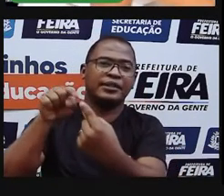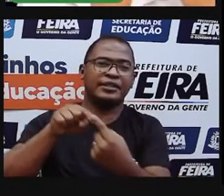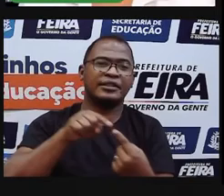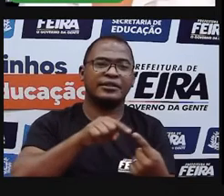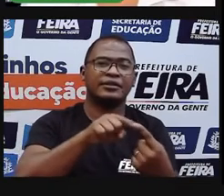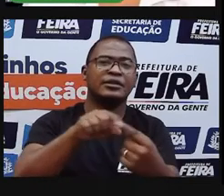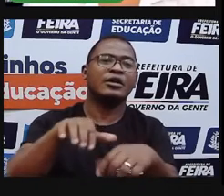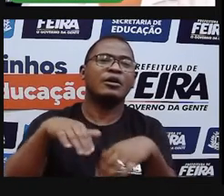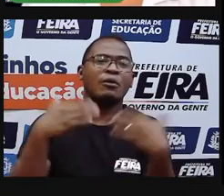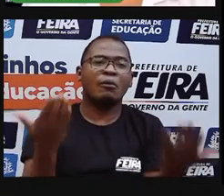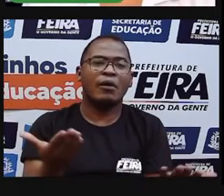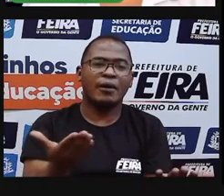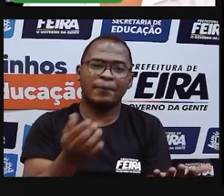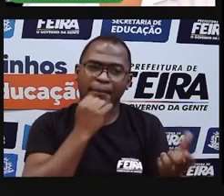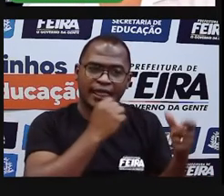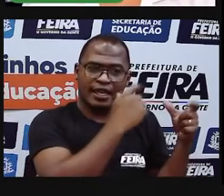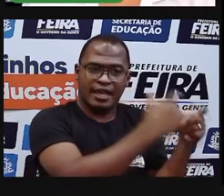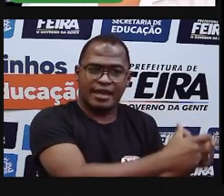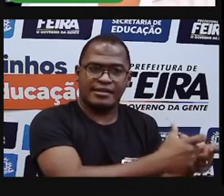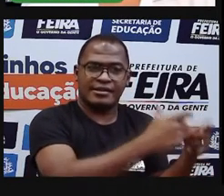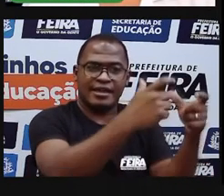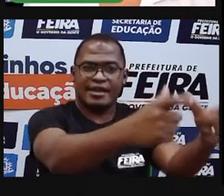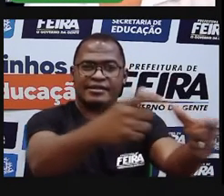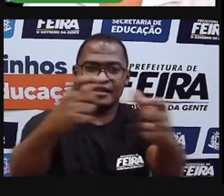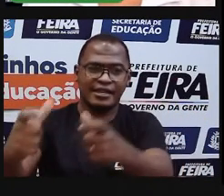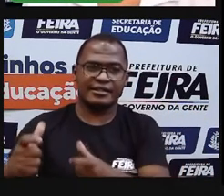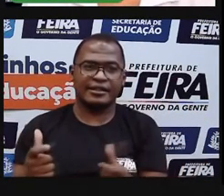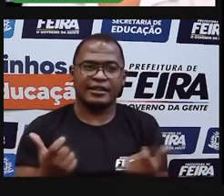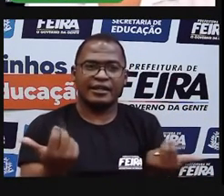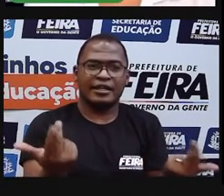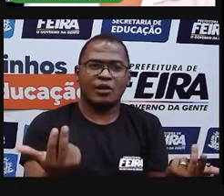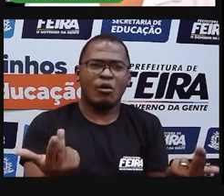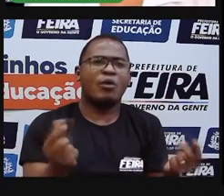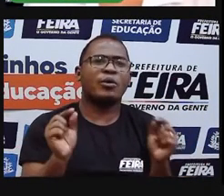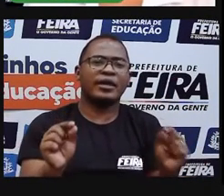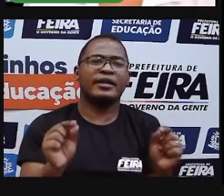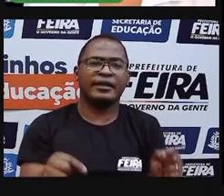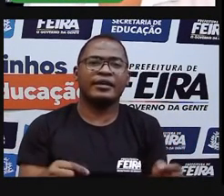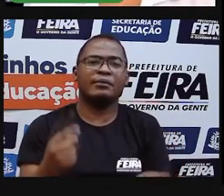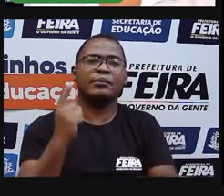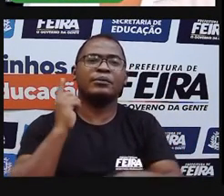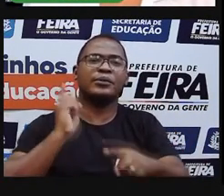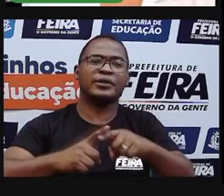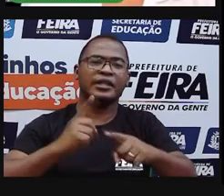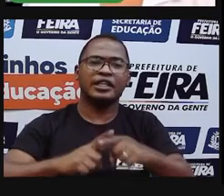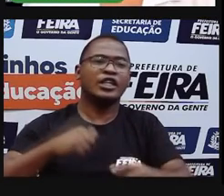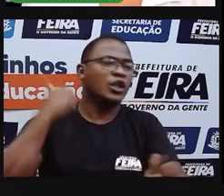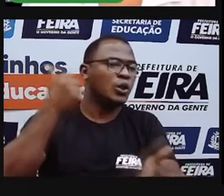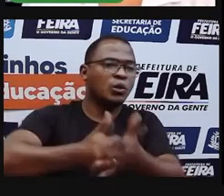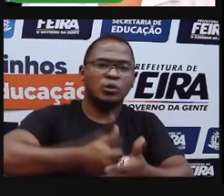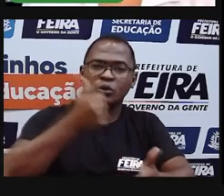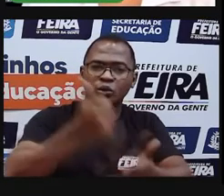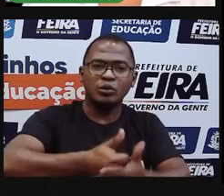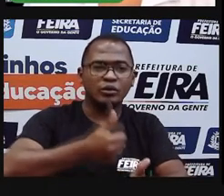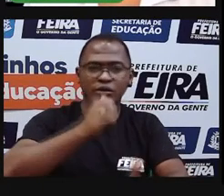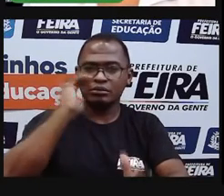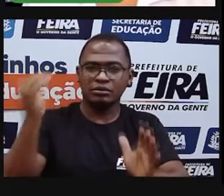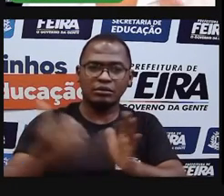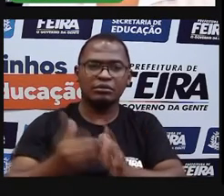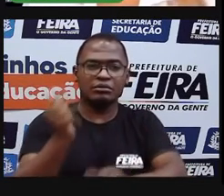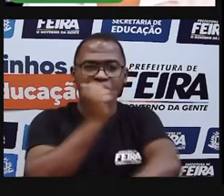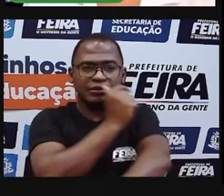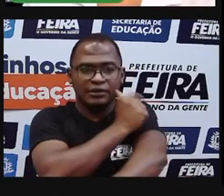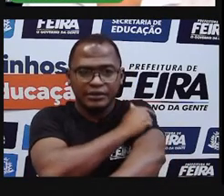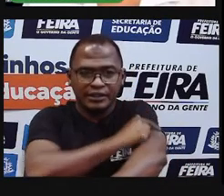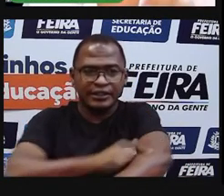contato direto com a natureza. A luta por manter as tradições deles. A luta hoje deles é